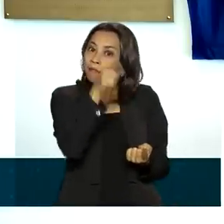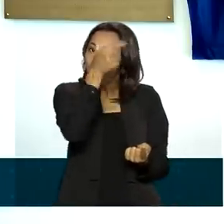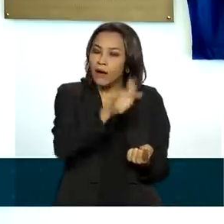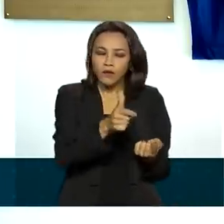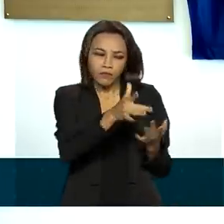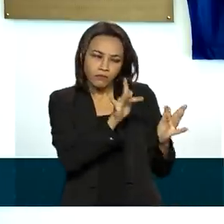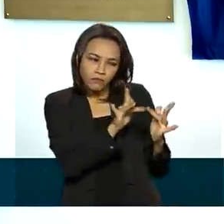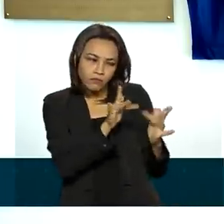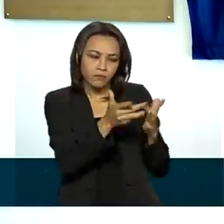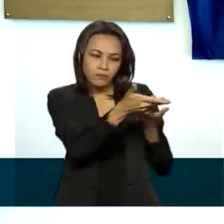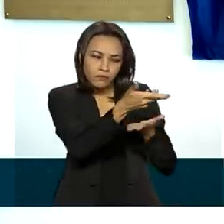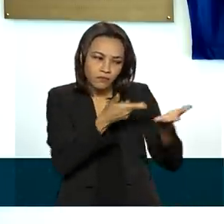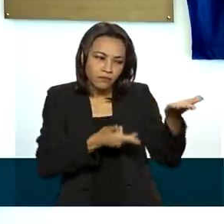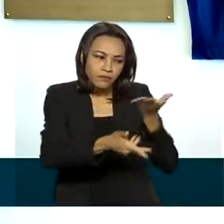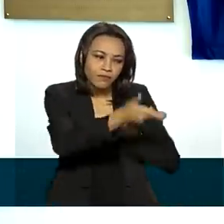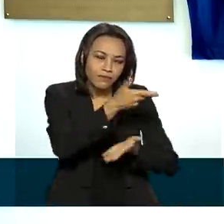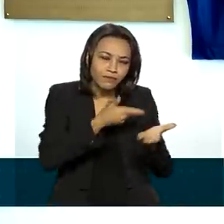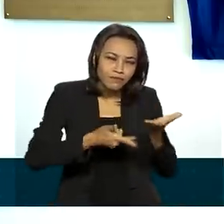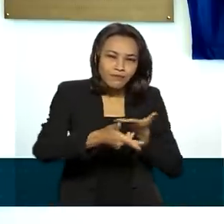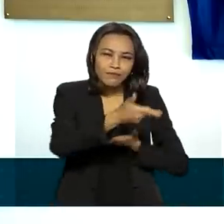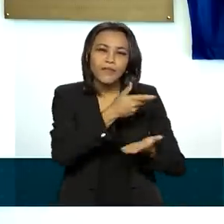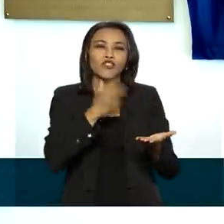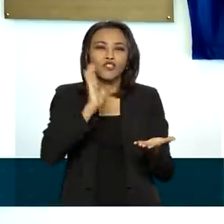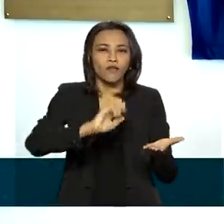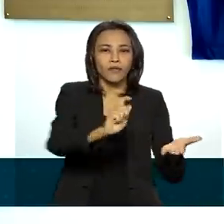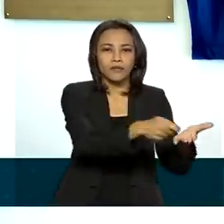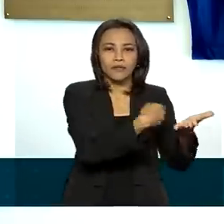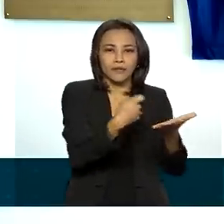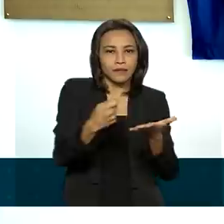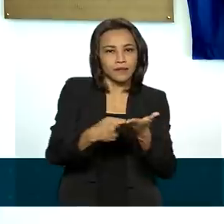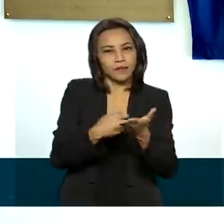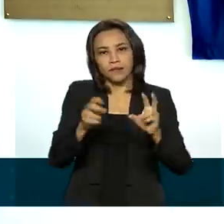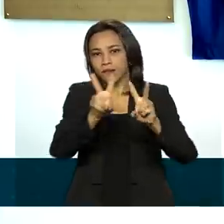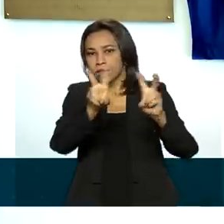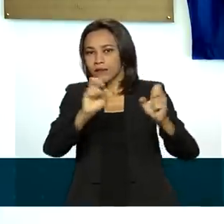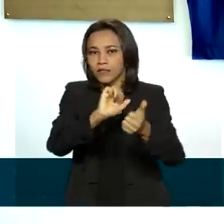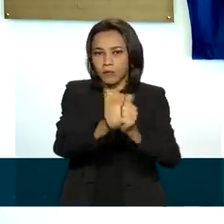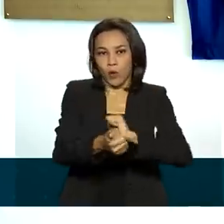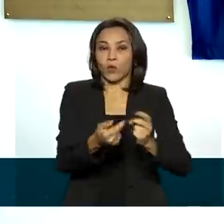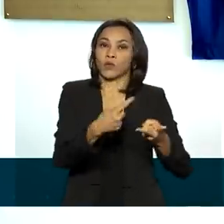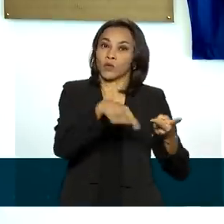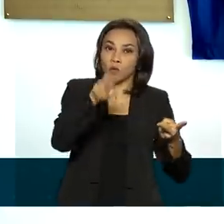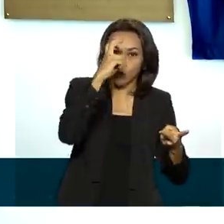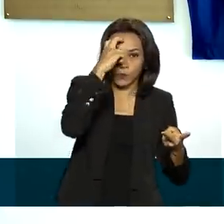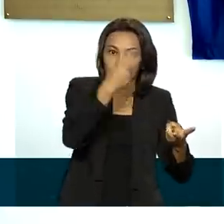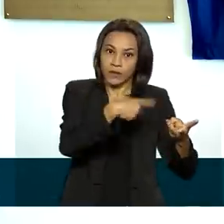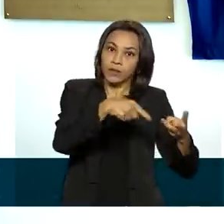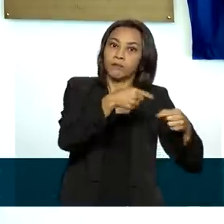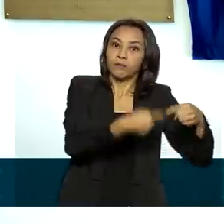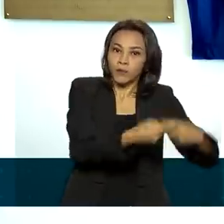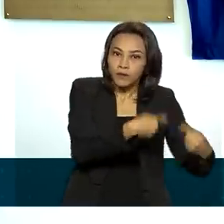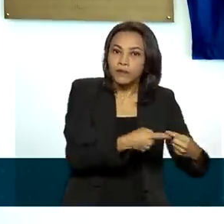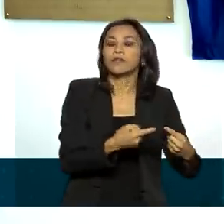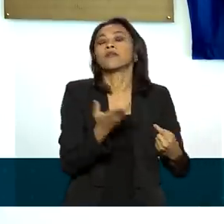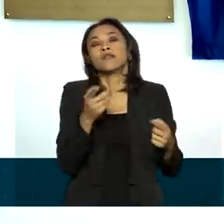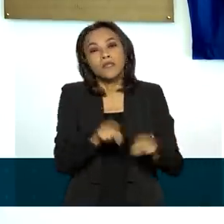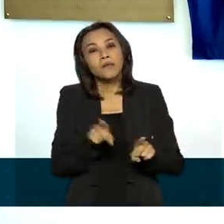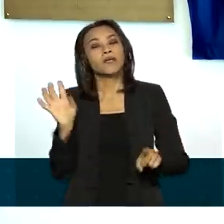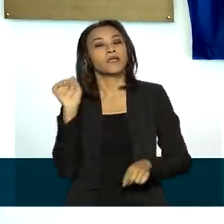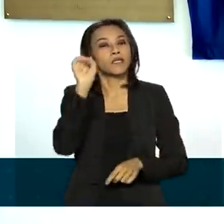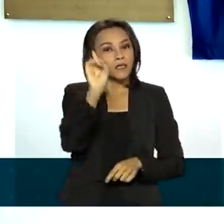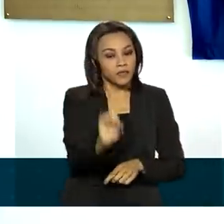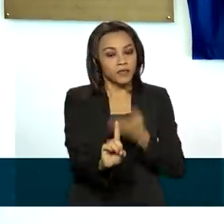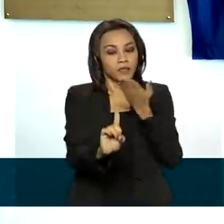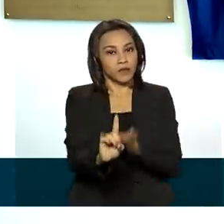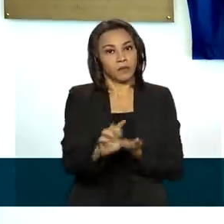da aproximação dos dois países. Foram assinados acordos nas áreas de esporte, cultura e política. Jair Bolsonaro também vai participar